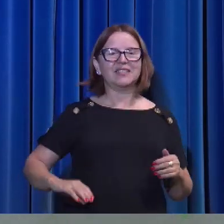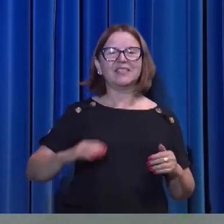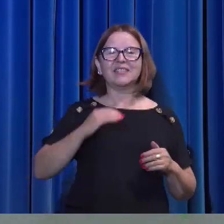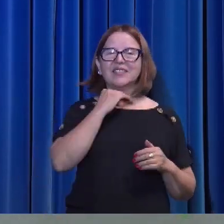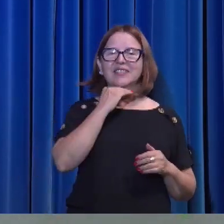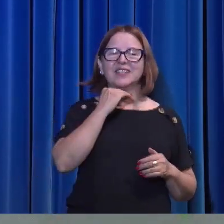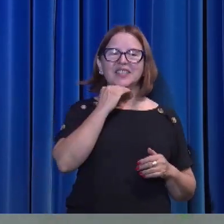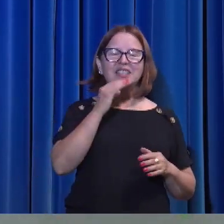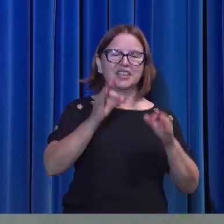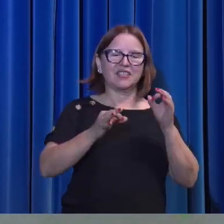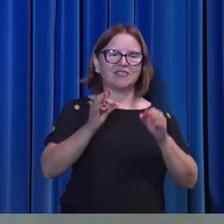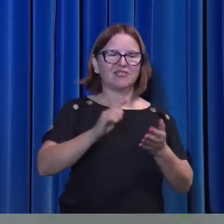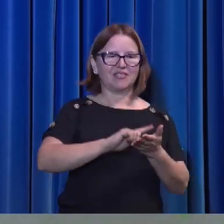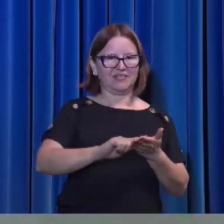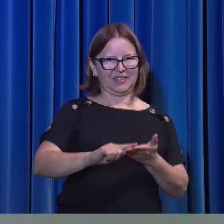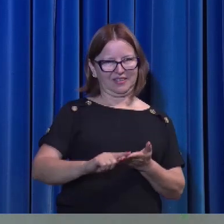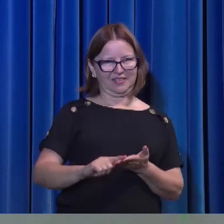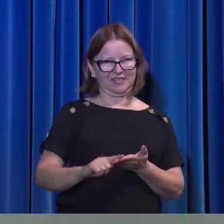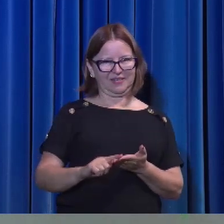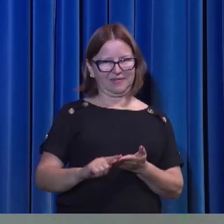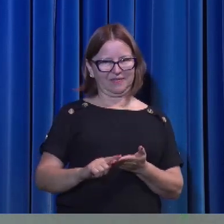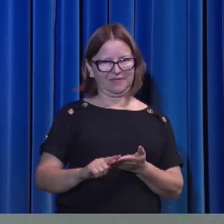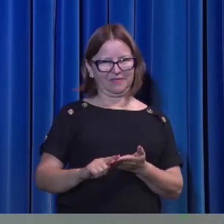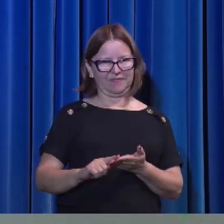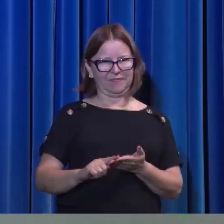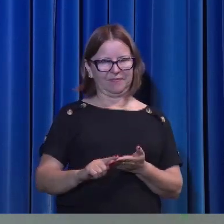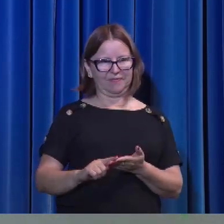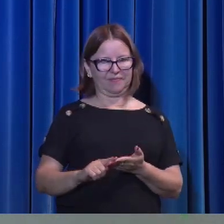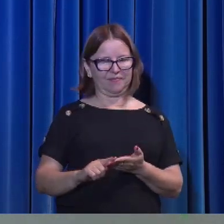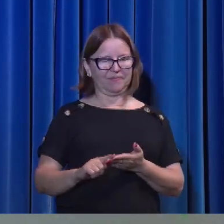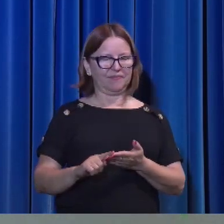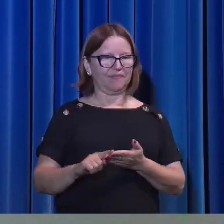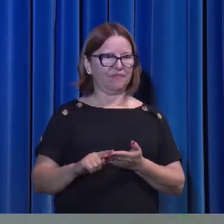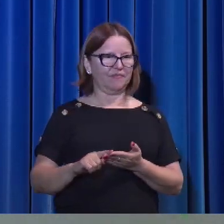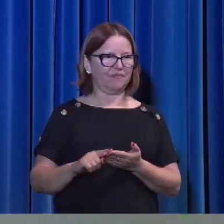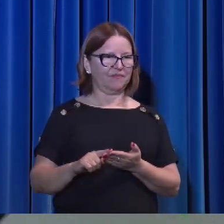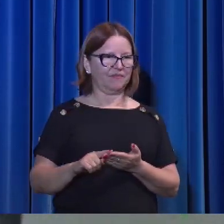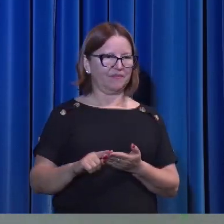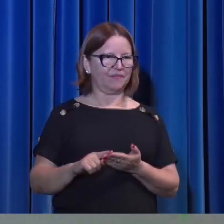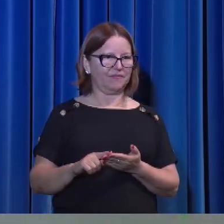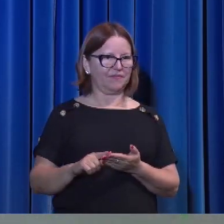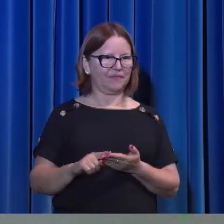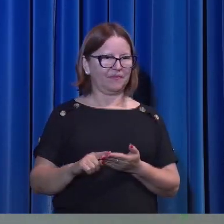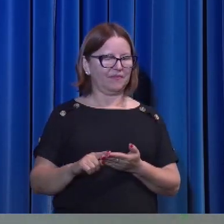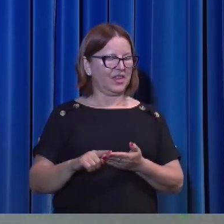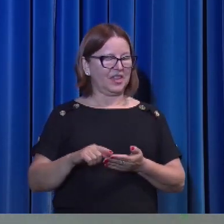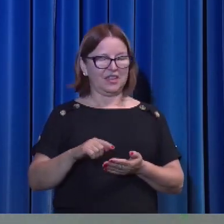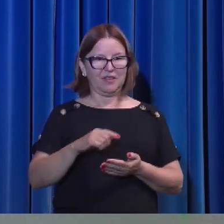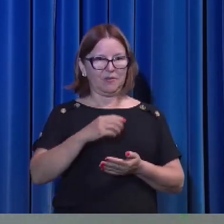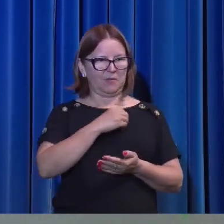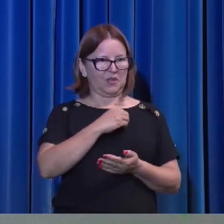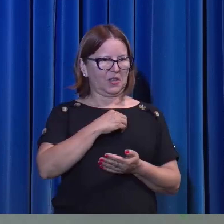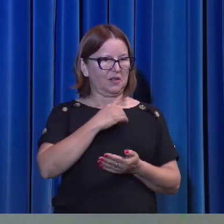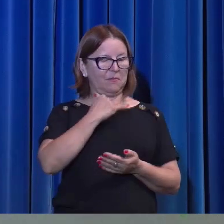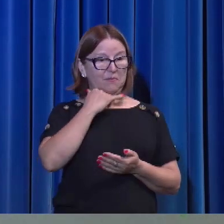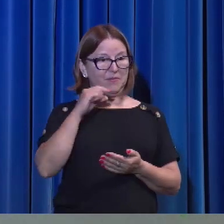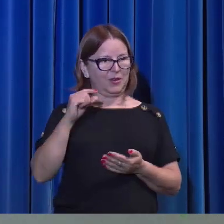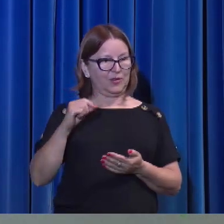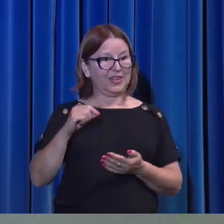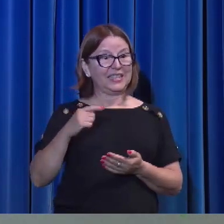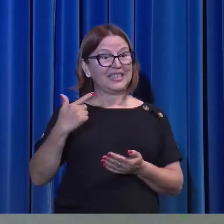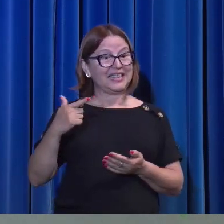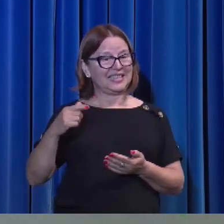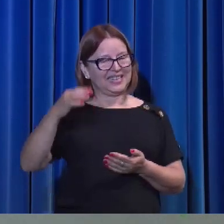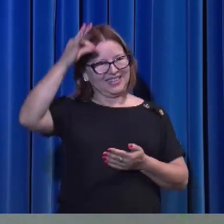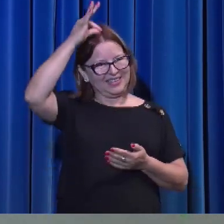justificada. Nenhum perdão, nenhum pecado é perdoado. Sem o Espírito Santo,